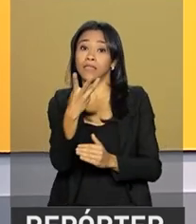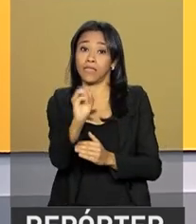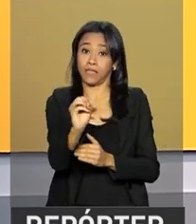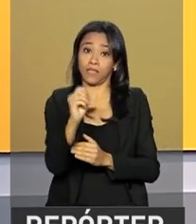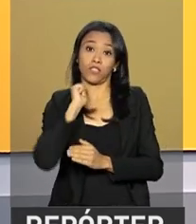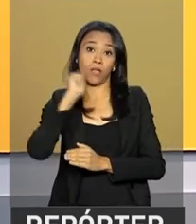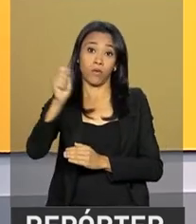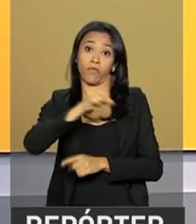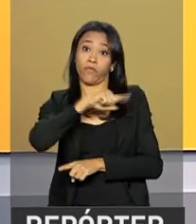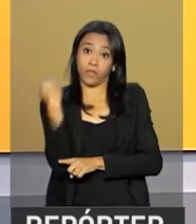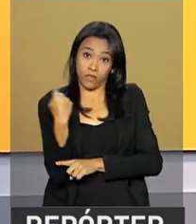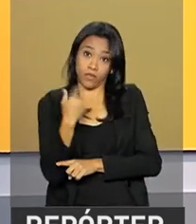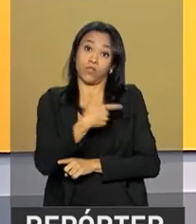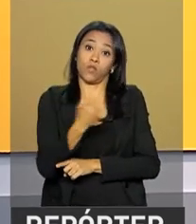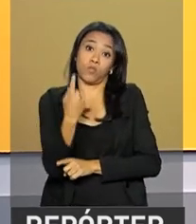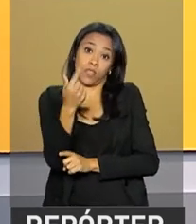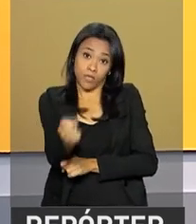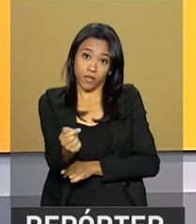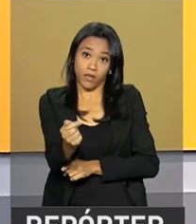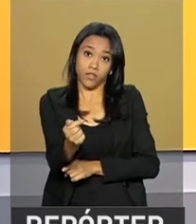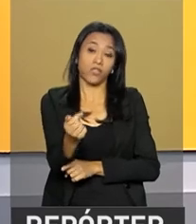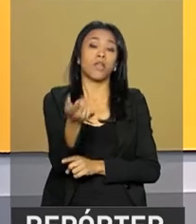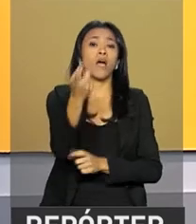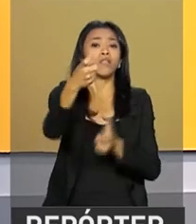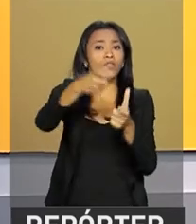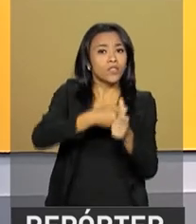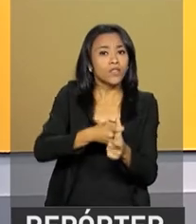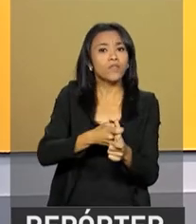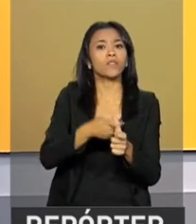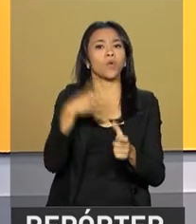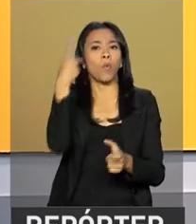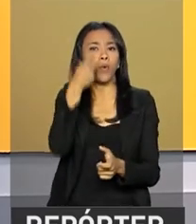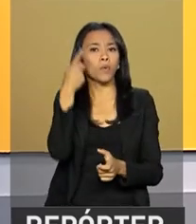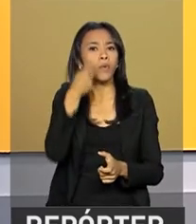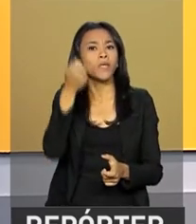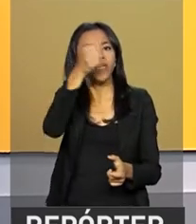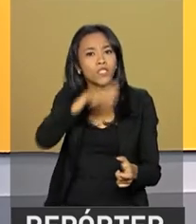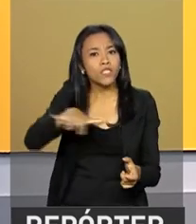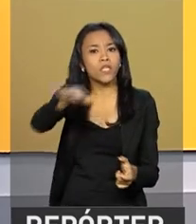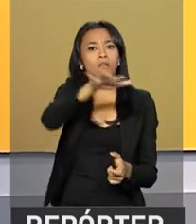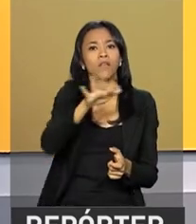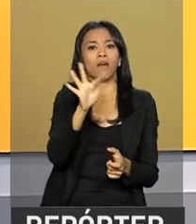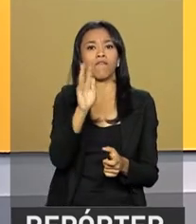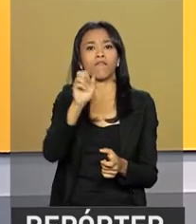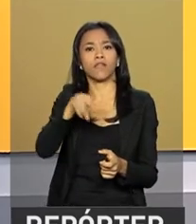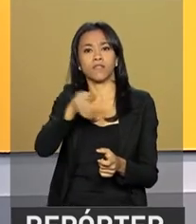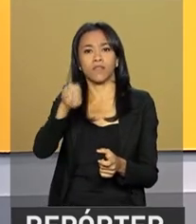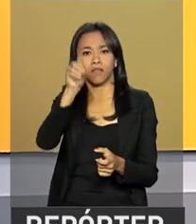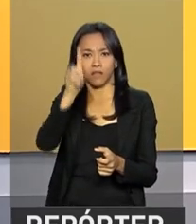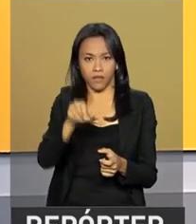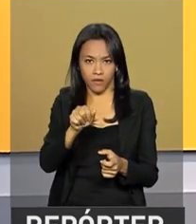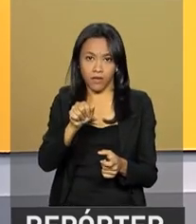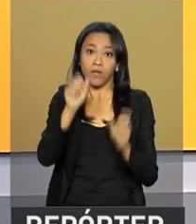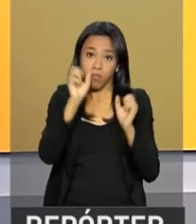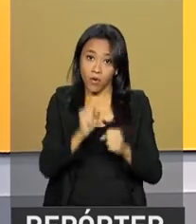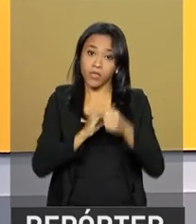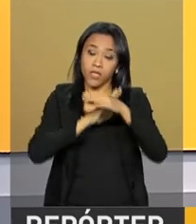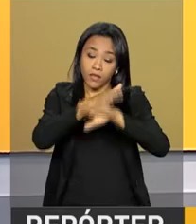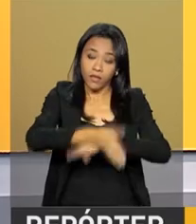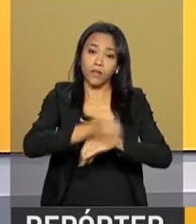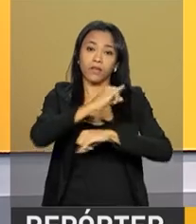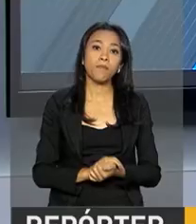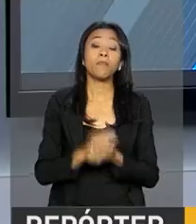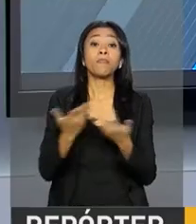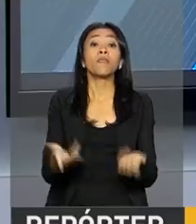abril de 2017. As dívidas com a Procuradoria-Geral da Fazenda Nacional podem ser acessadas